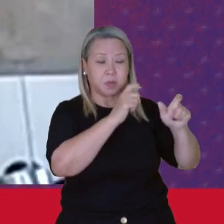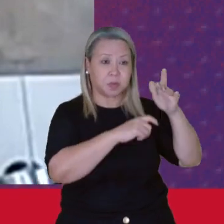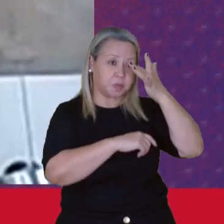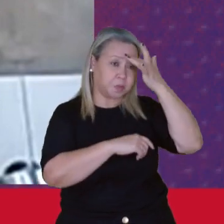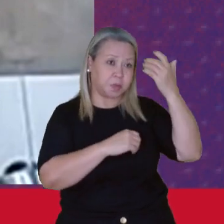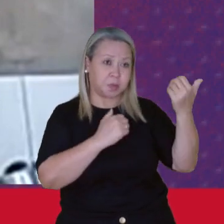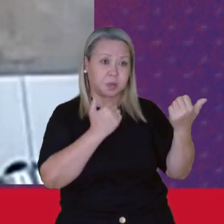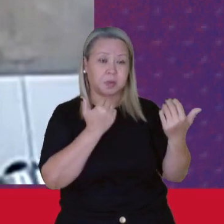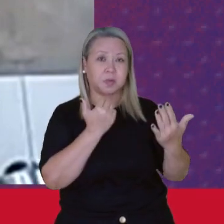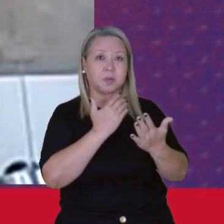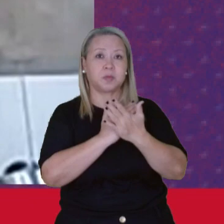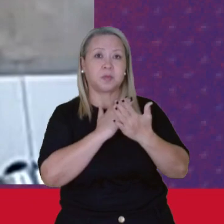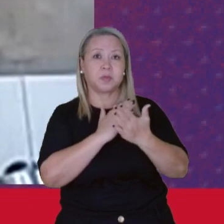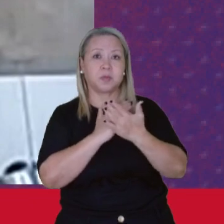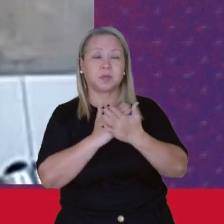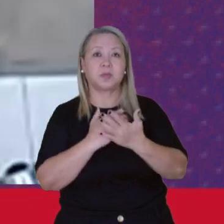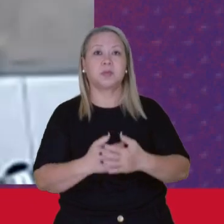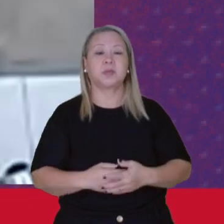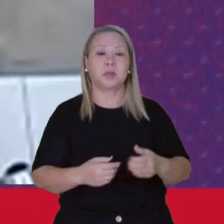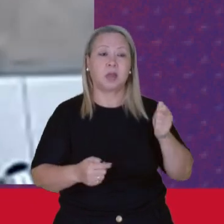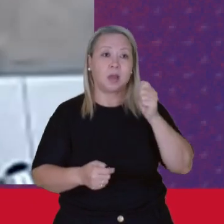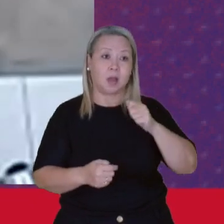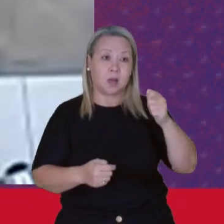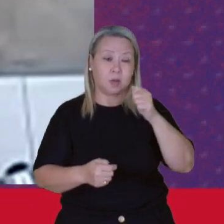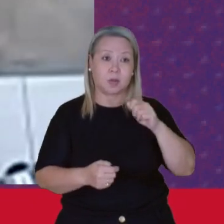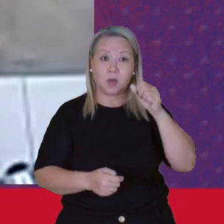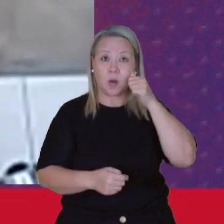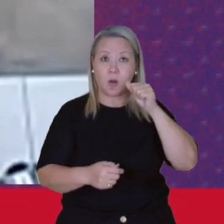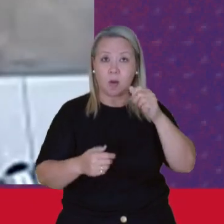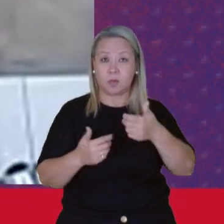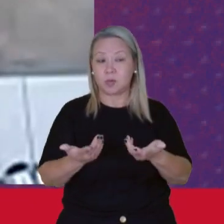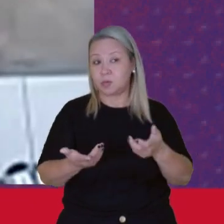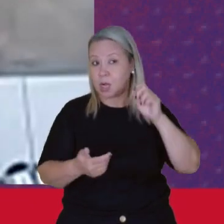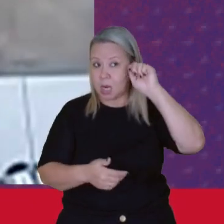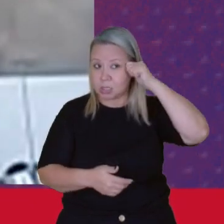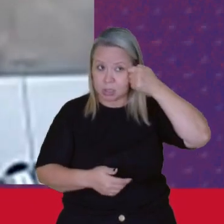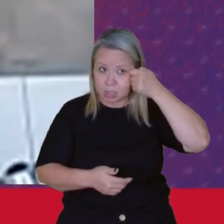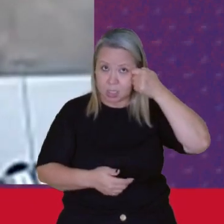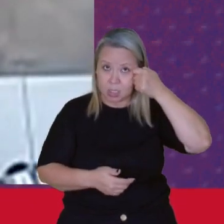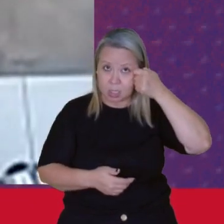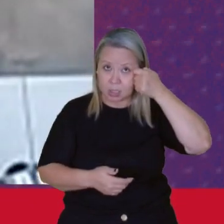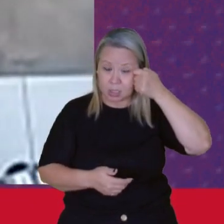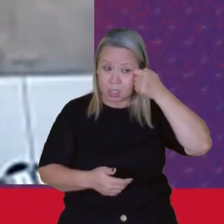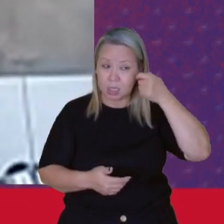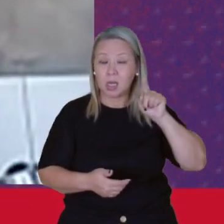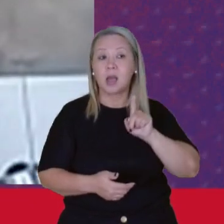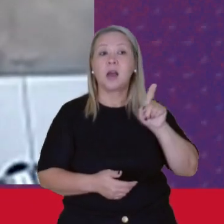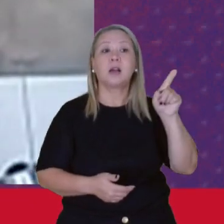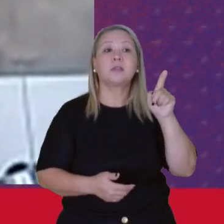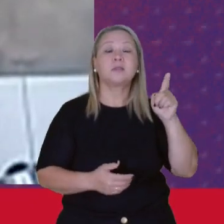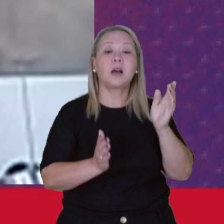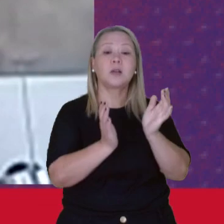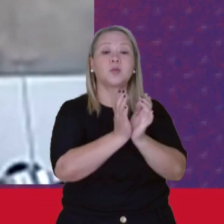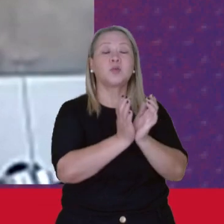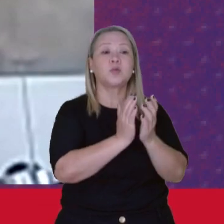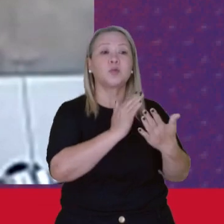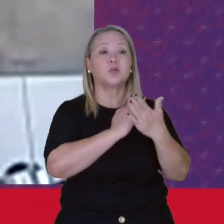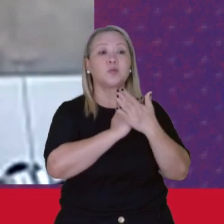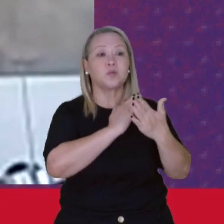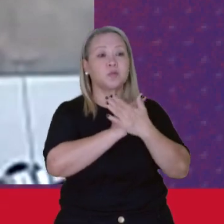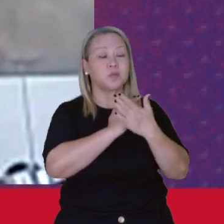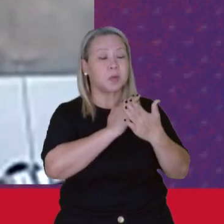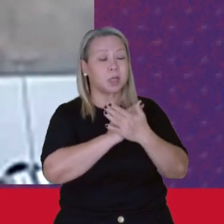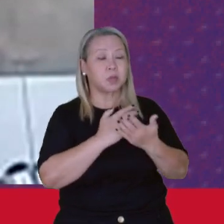Eu estou Em uma associação De mulheres negras E é de lá Que eu estou sobrevivendo É de lá Que elas estão me ajudando